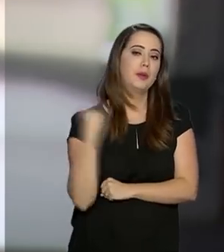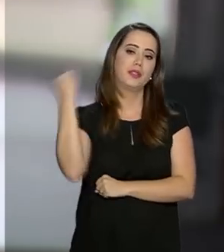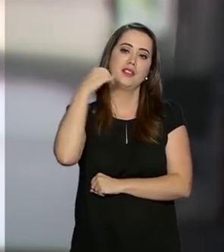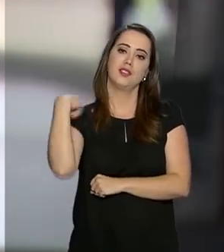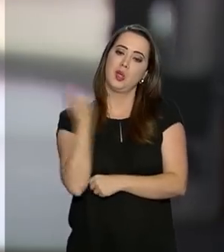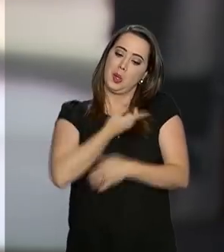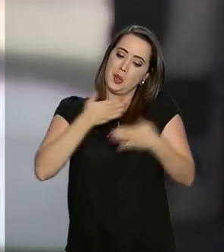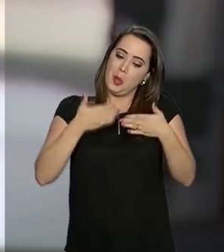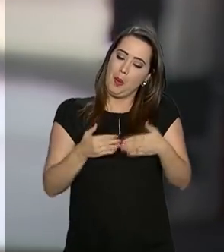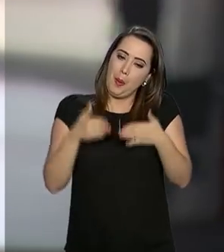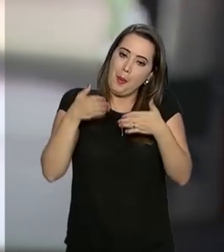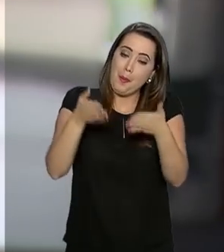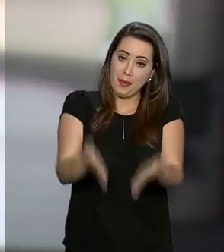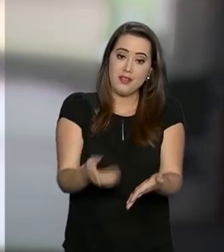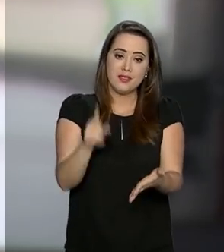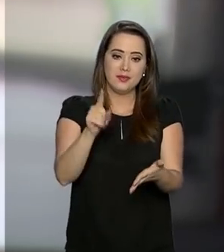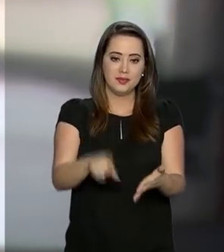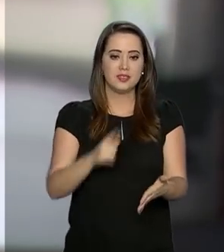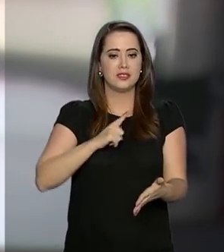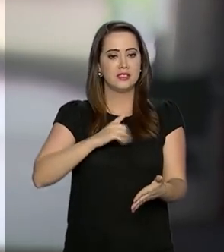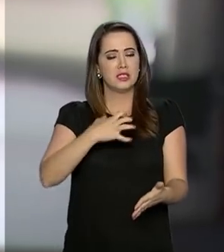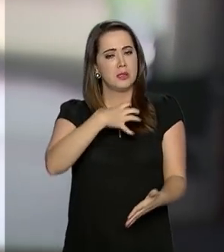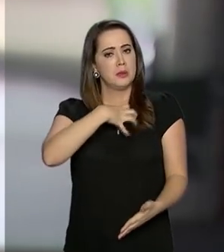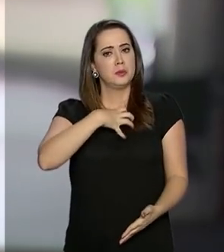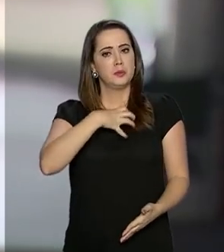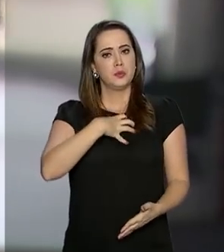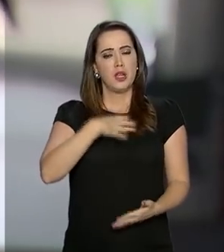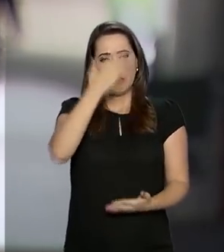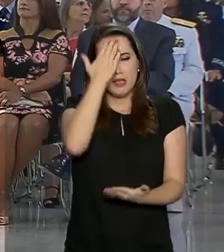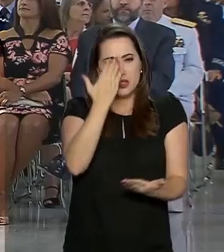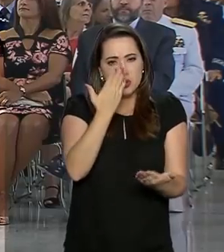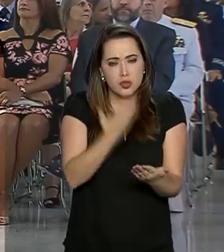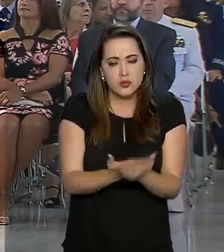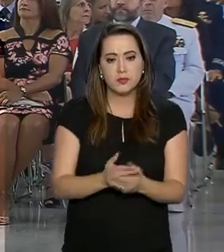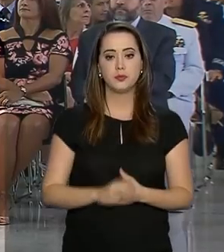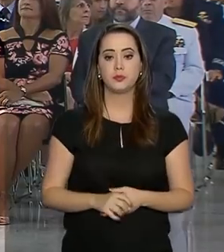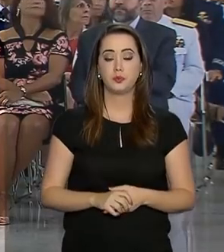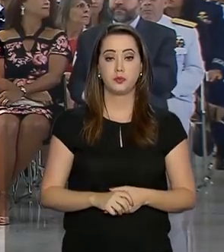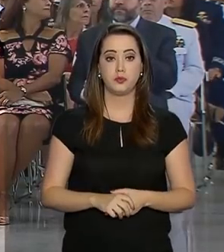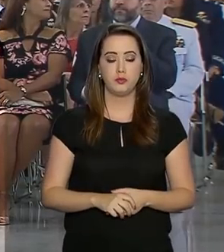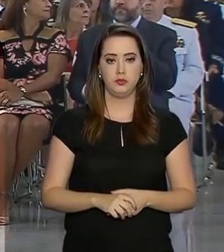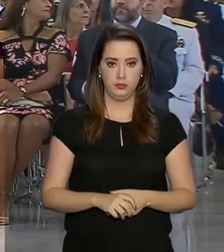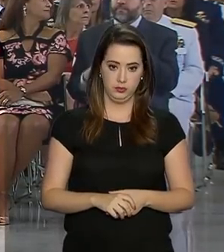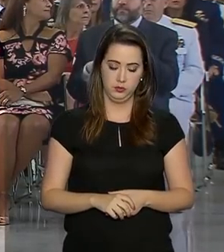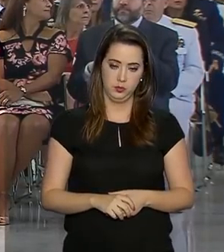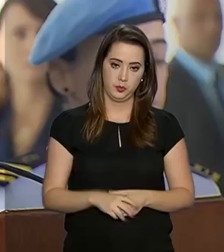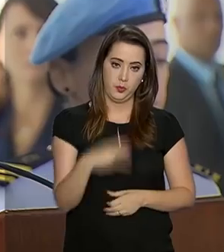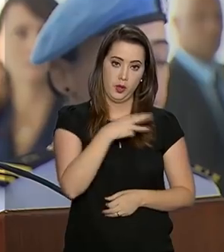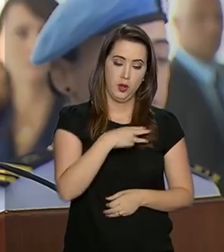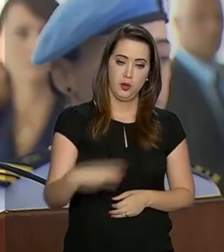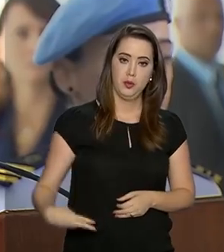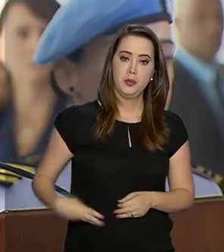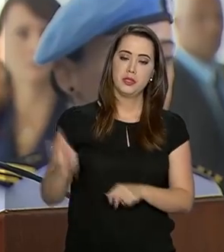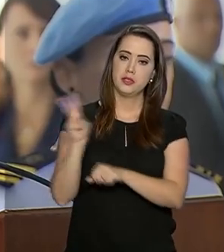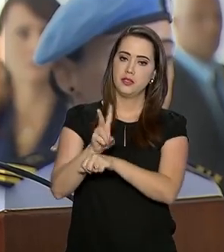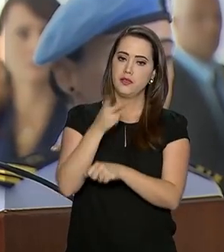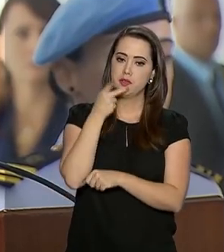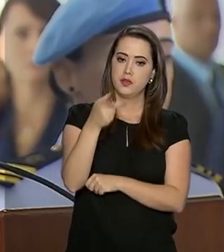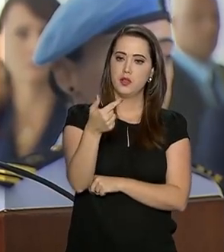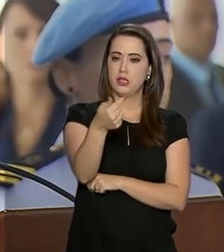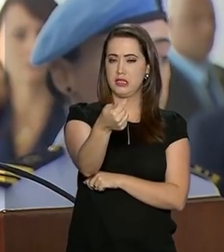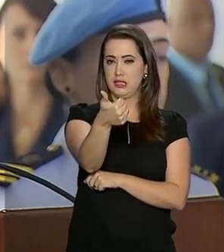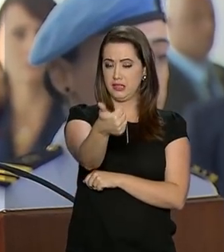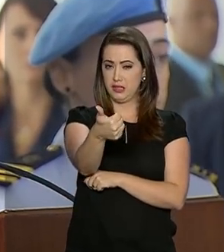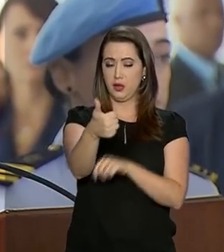a nossa presença e ter essa confiança. O ministro da Defesa lembrou que das 71 operações de